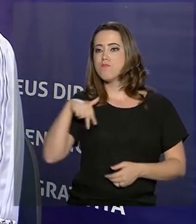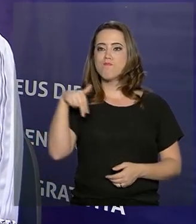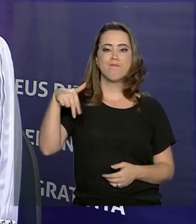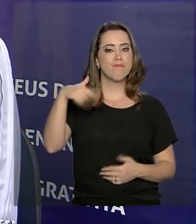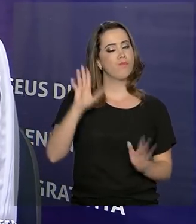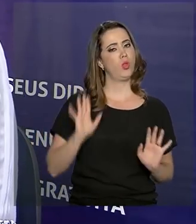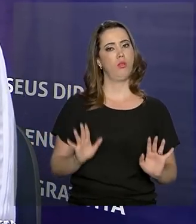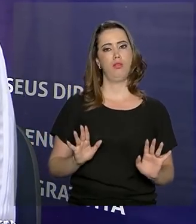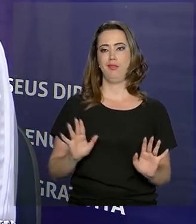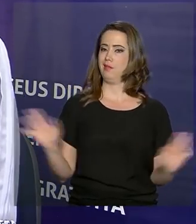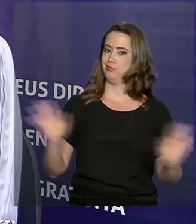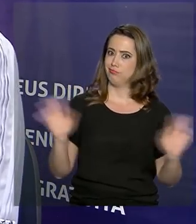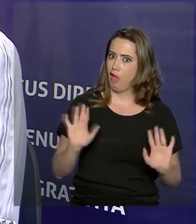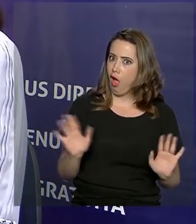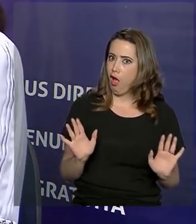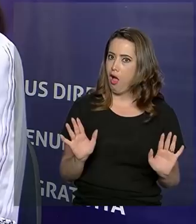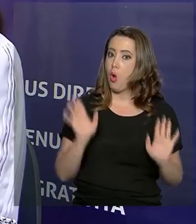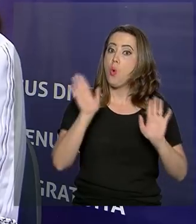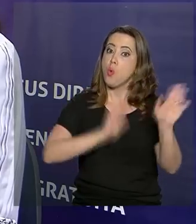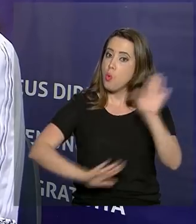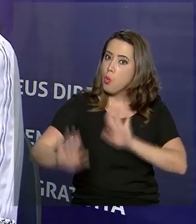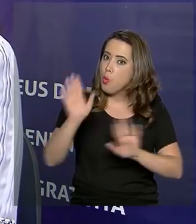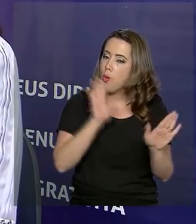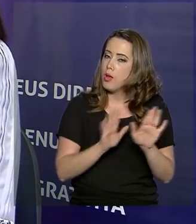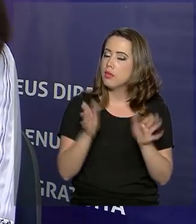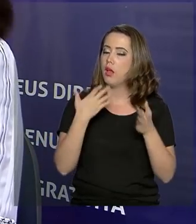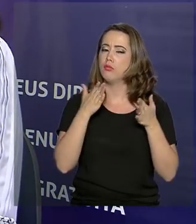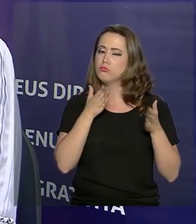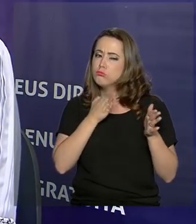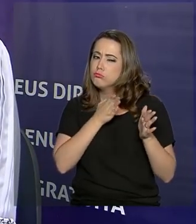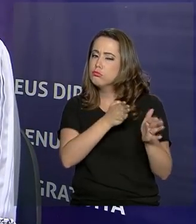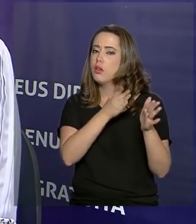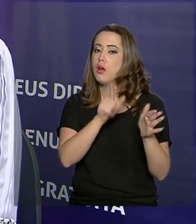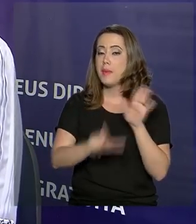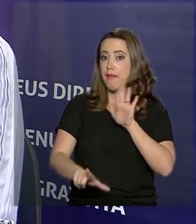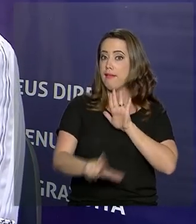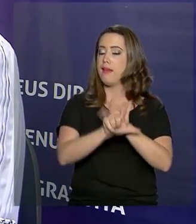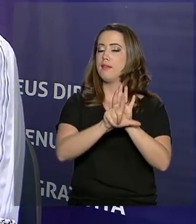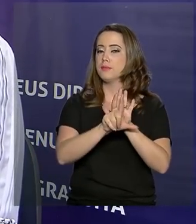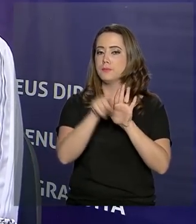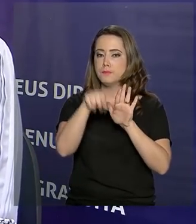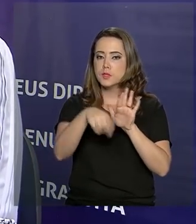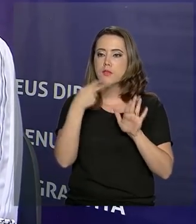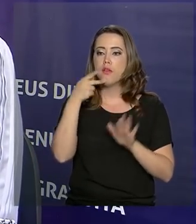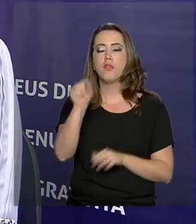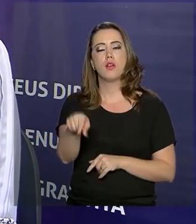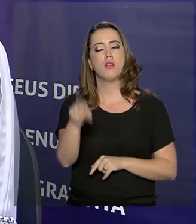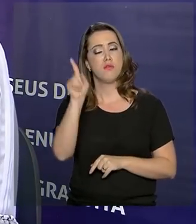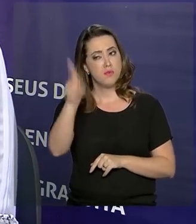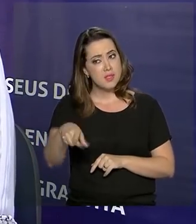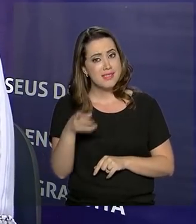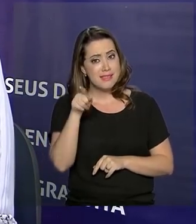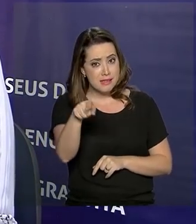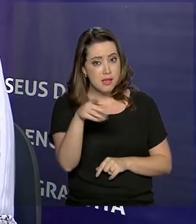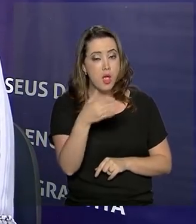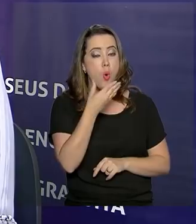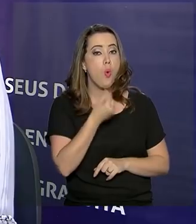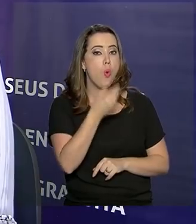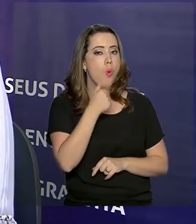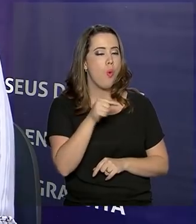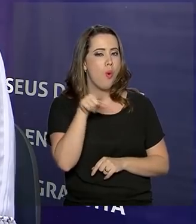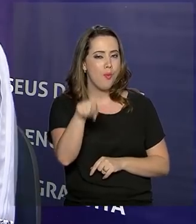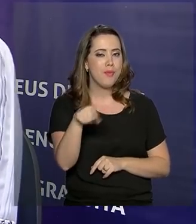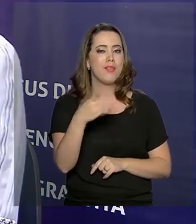Não importa. Vai ter uma linha, que é a lei, que vai dizer que você, homem, é um